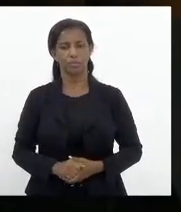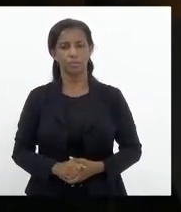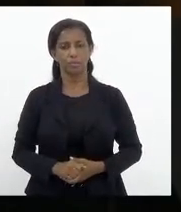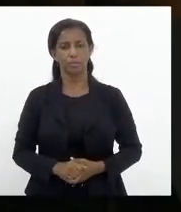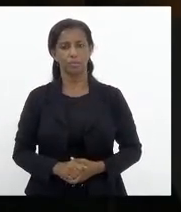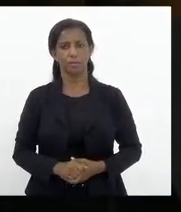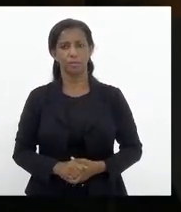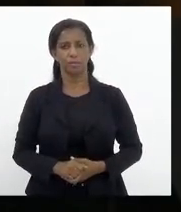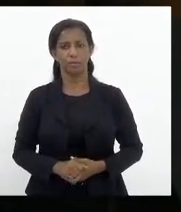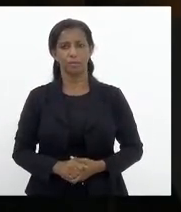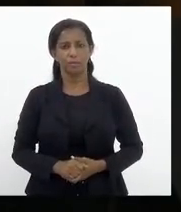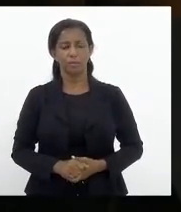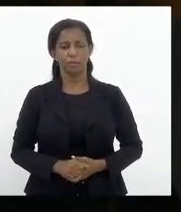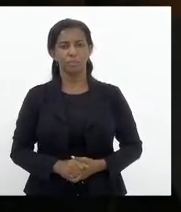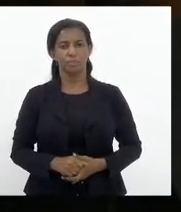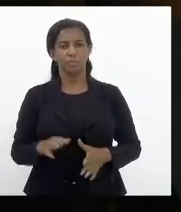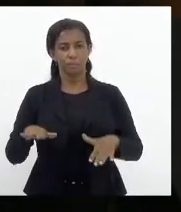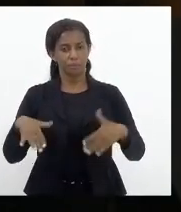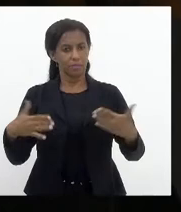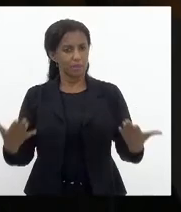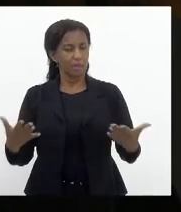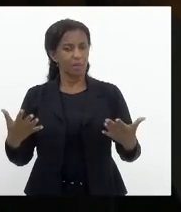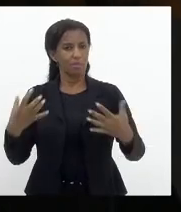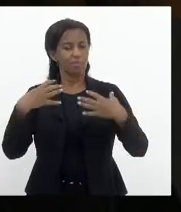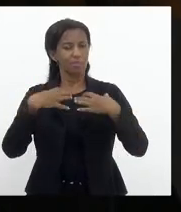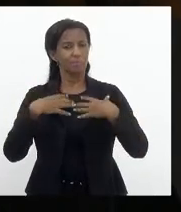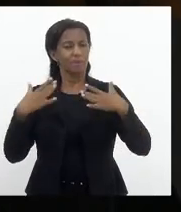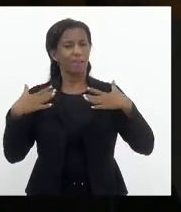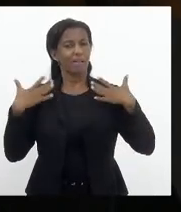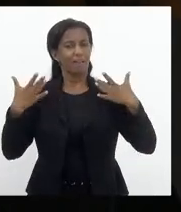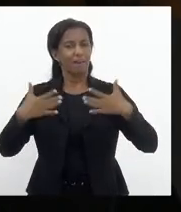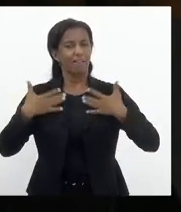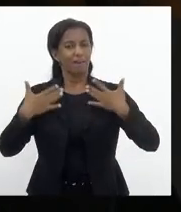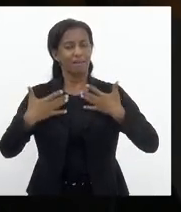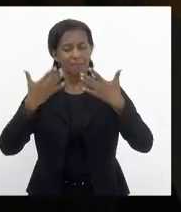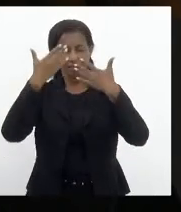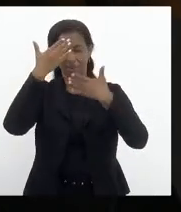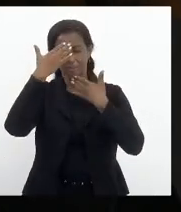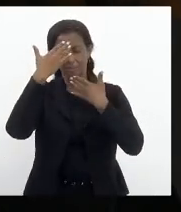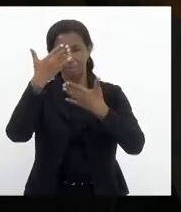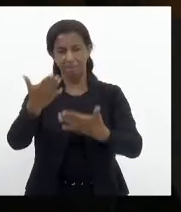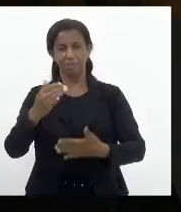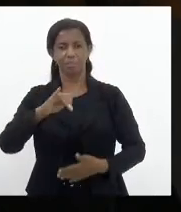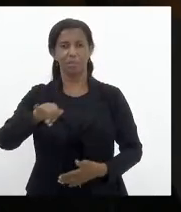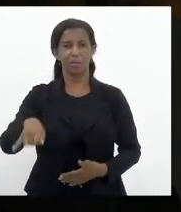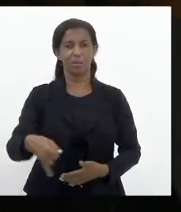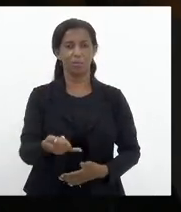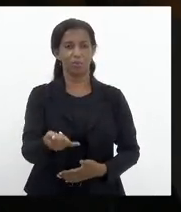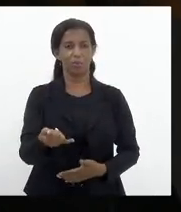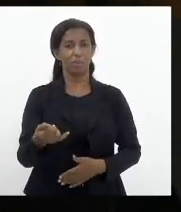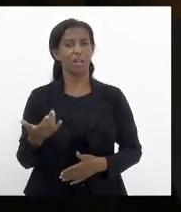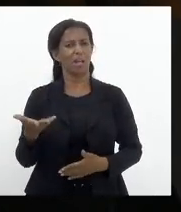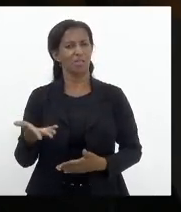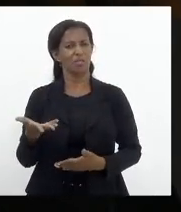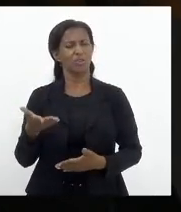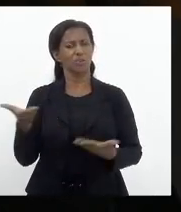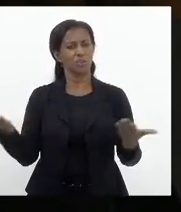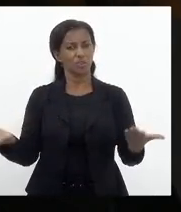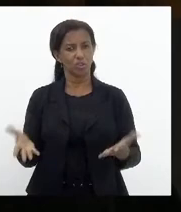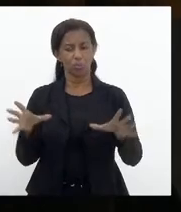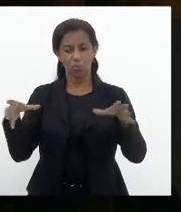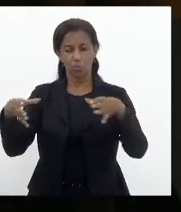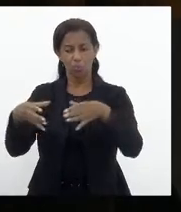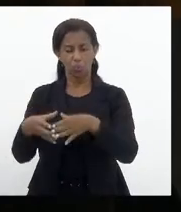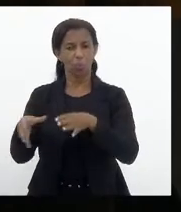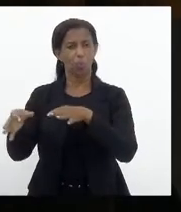Então, é com muita alegria que eu agradeço pela oportunidade de fazer parte desse